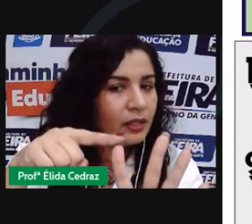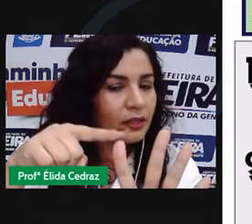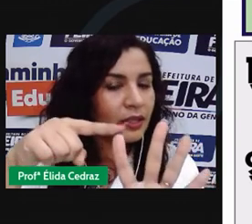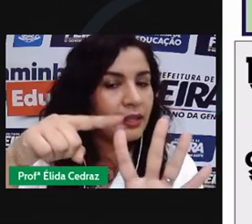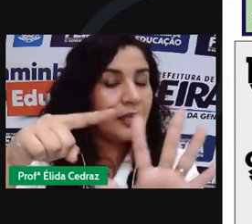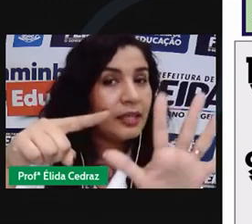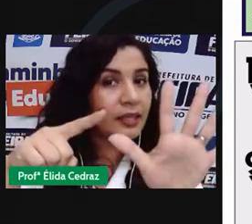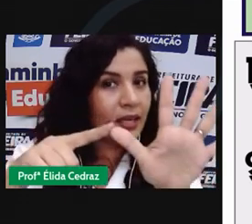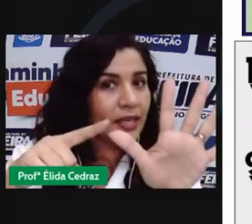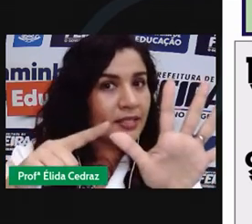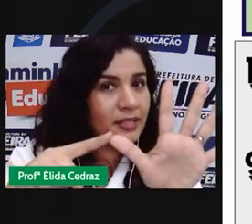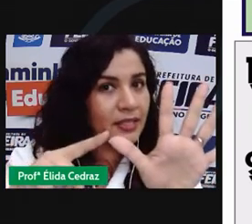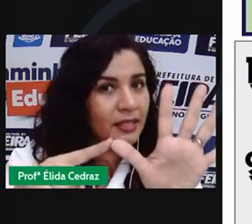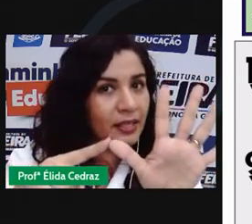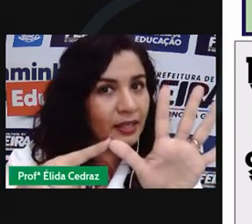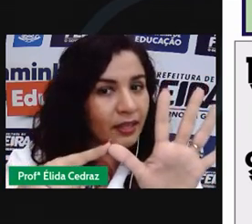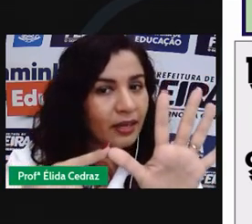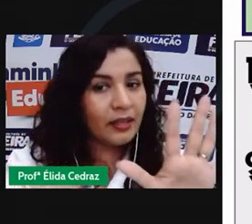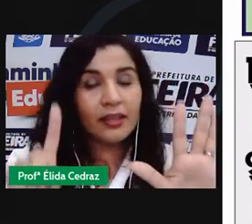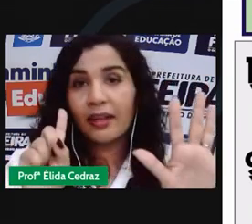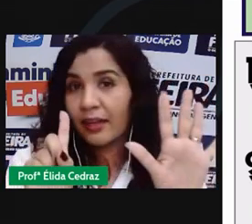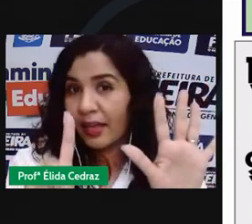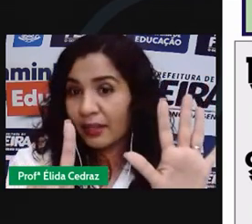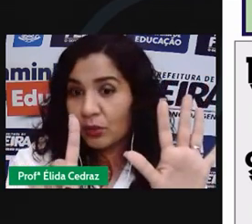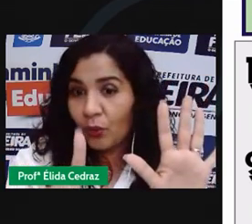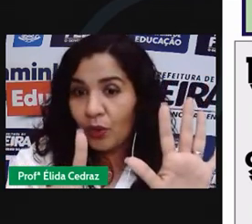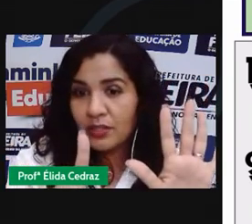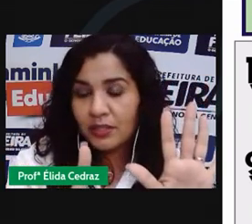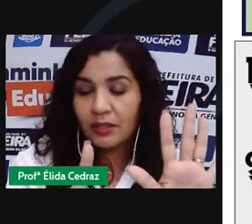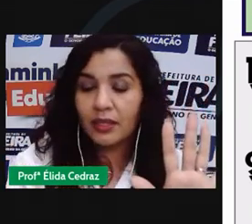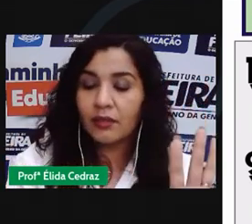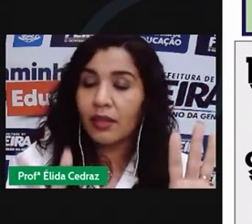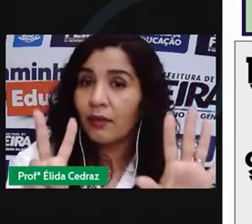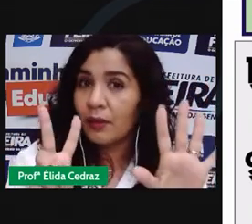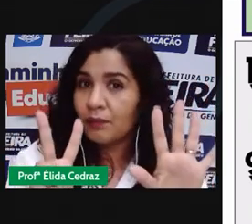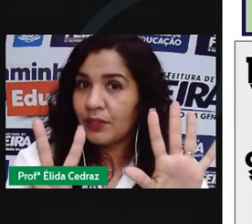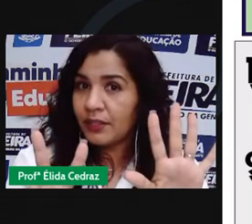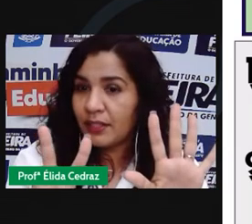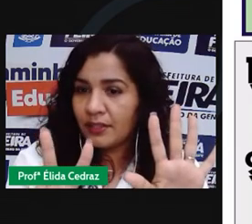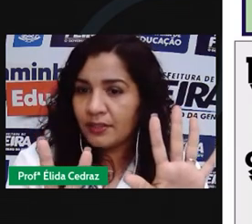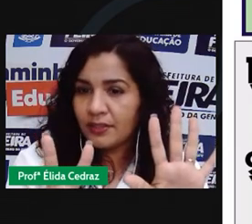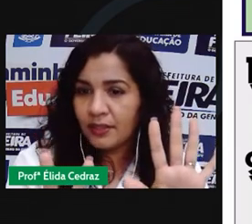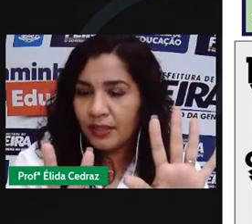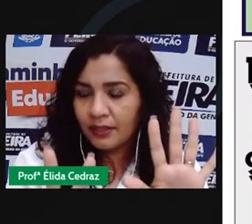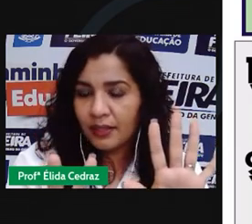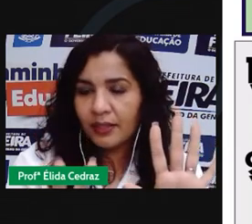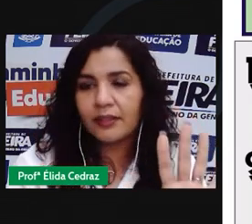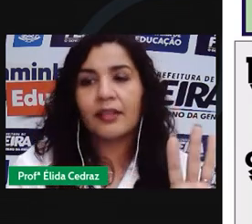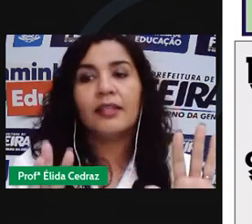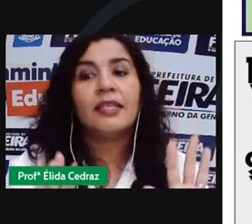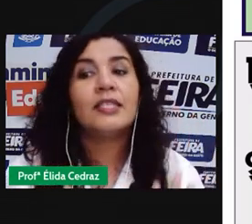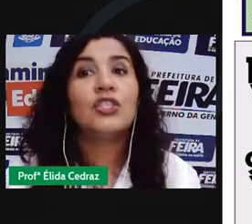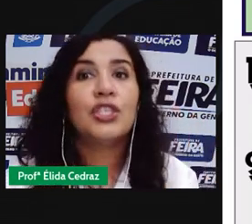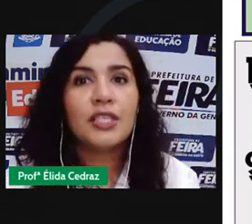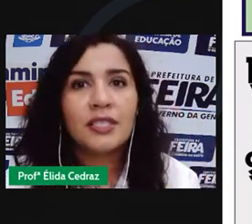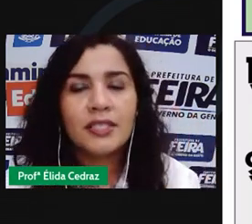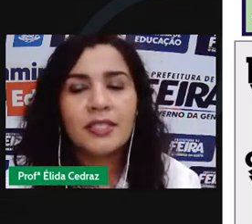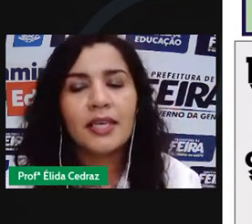e 30 13 e 30 14 e 30 15 e 30